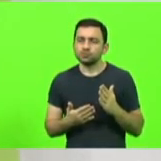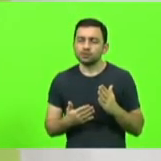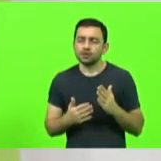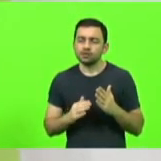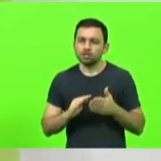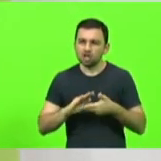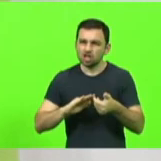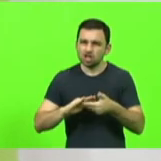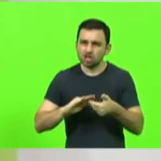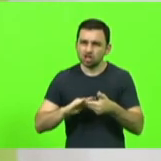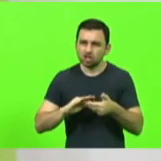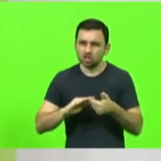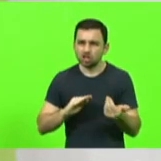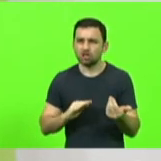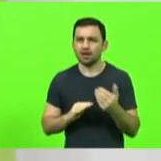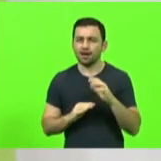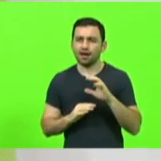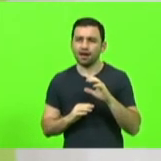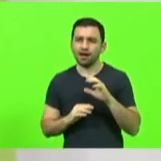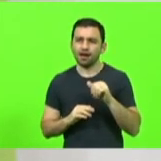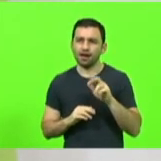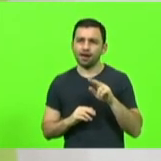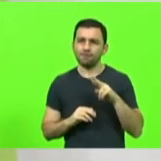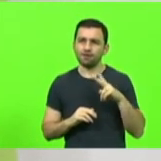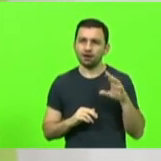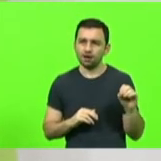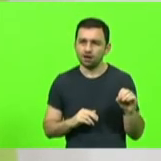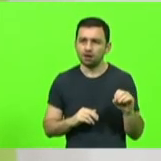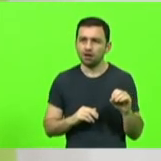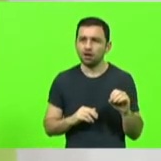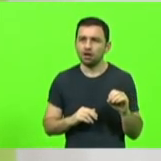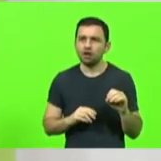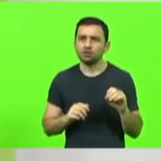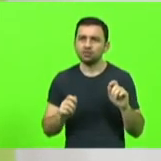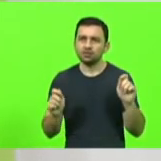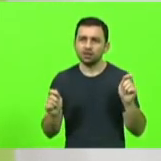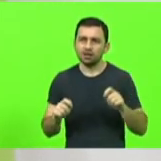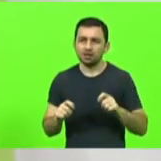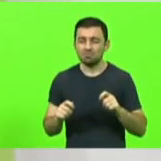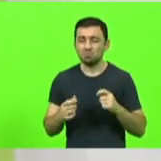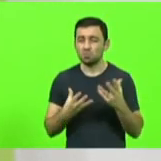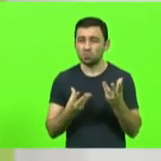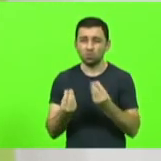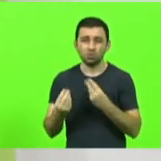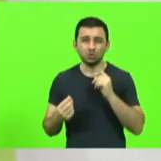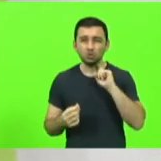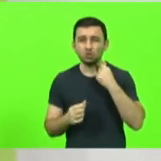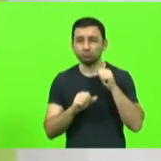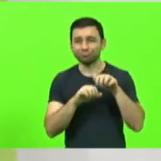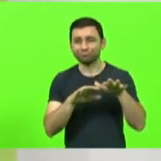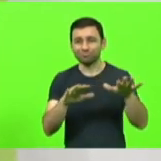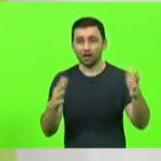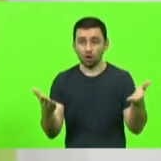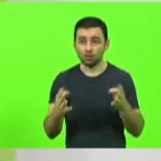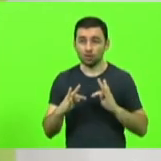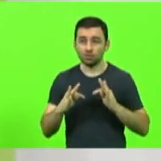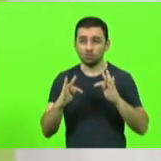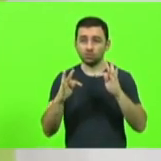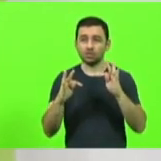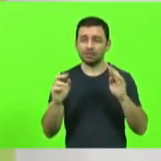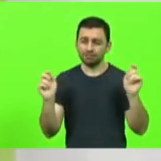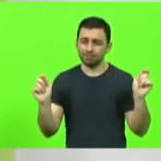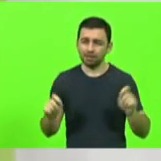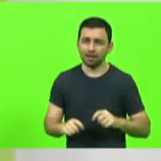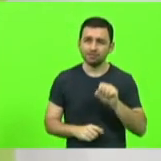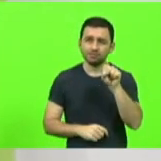carvão seja algo com grau alto de poluição então a tecnologia está aí eu acredito que nós podemos